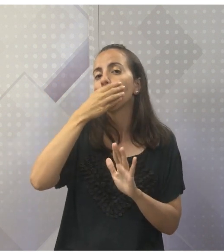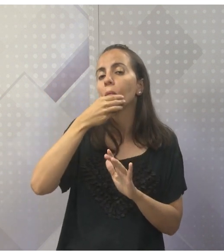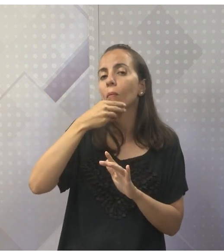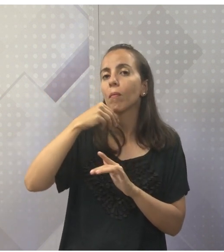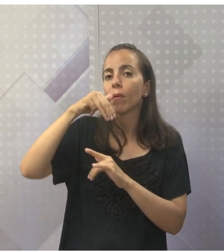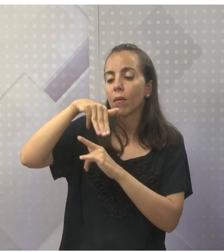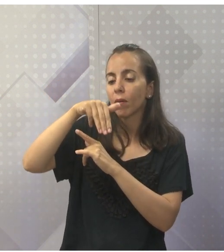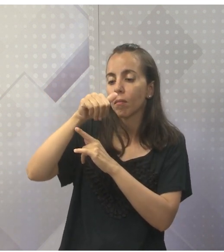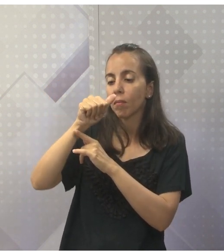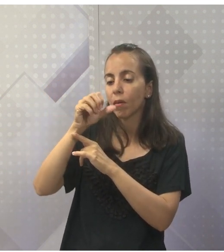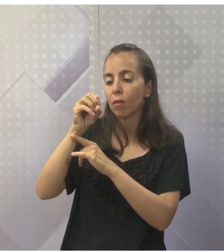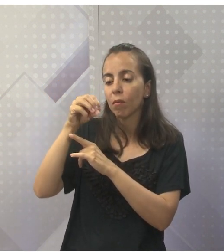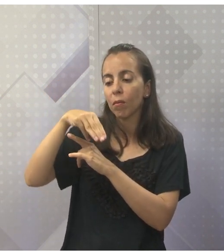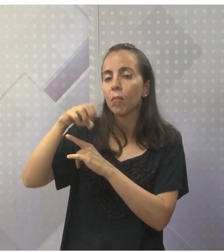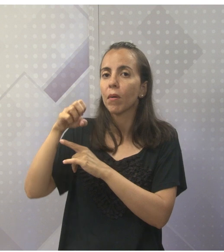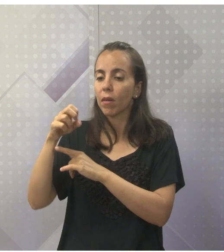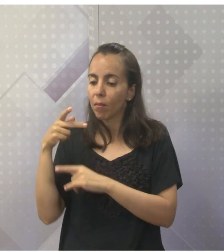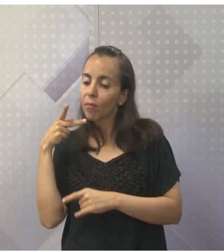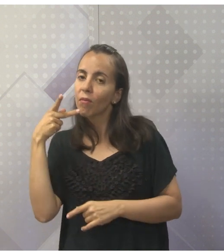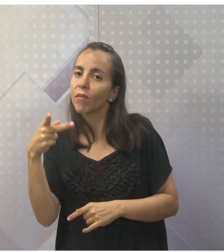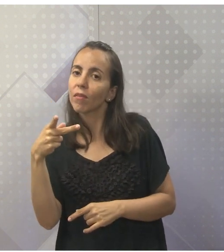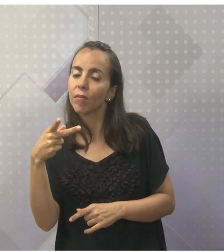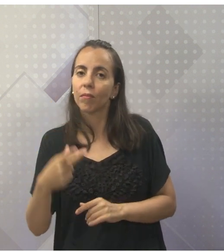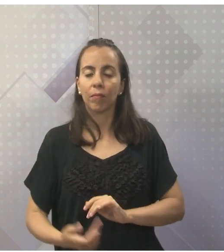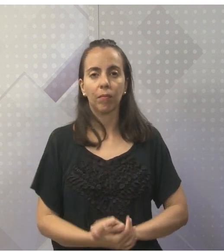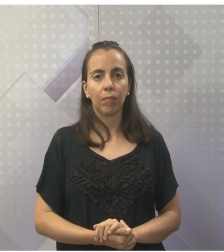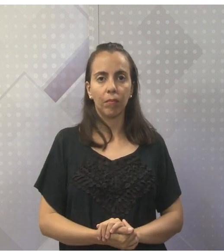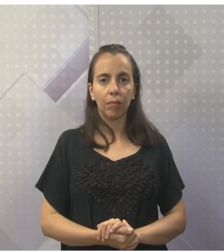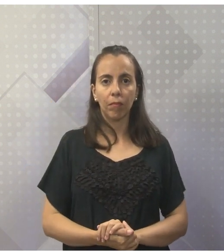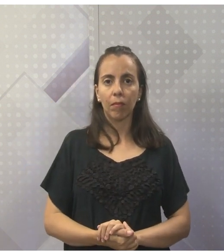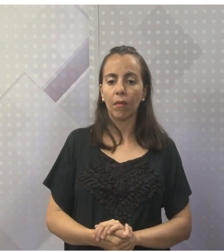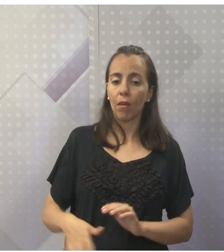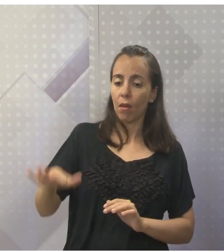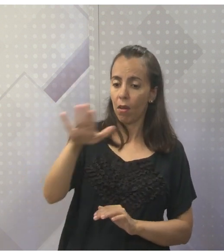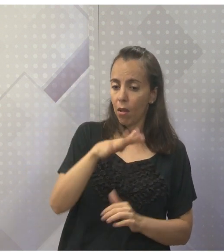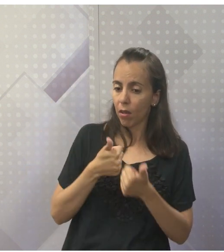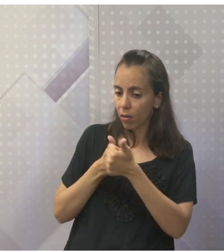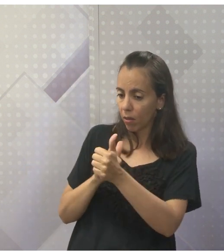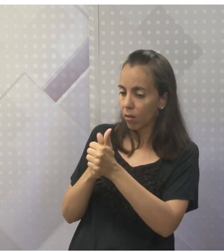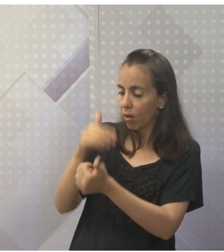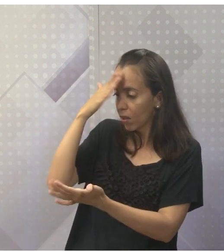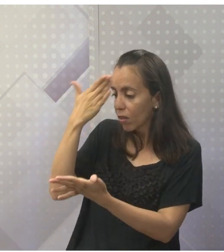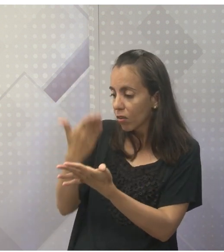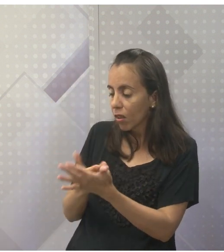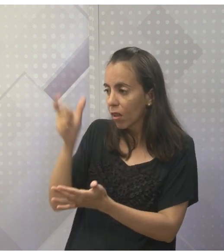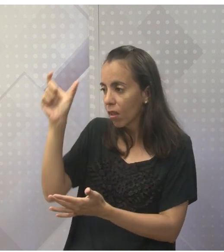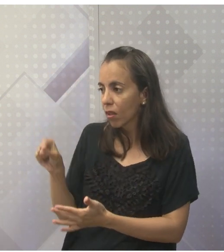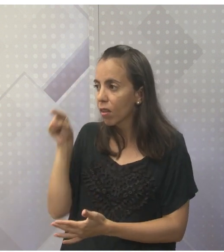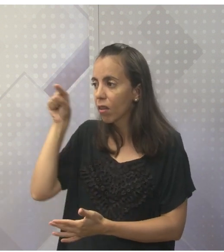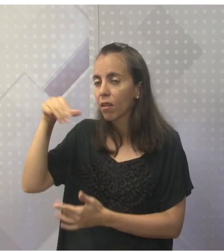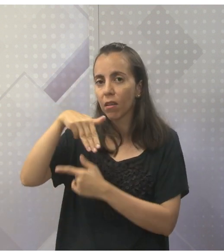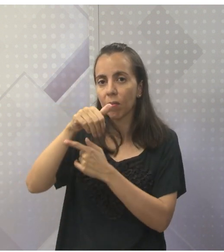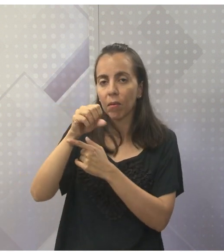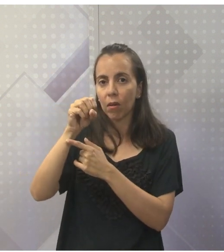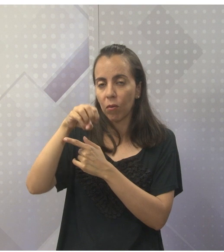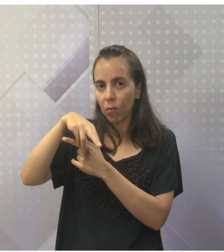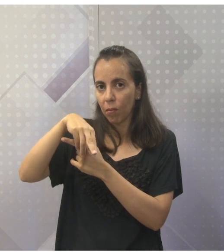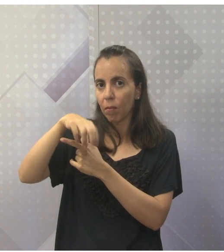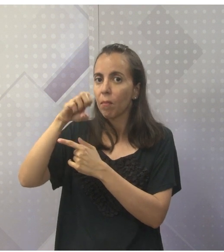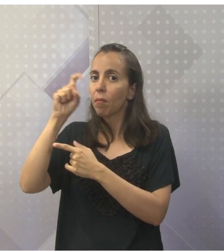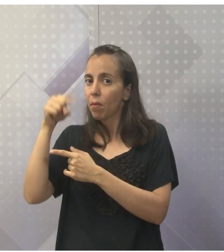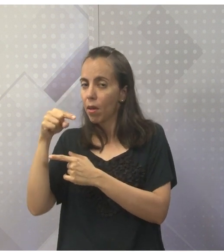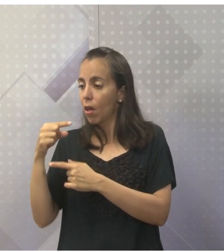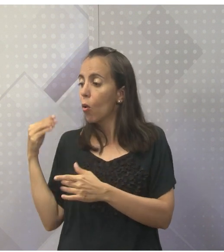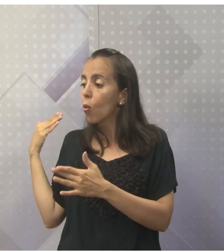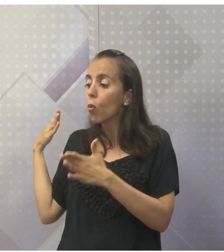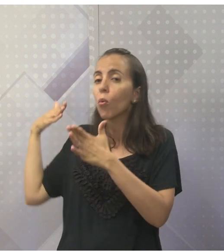Considerado o profeta dele, Maomé. Considerado pelos fiéis como o último profeta de Deus, certo? Eles dizem que